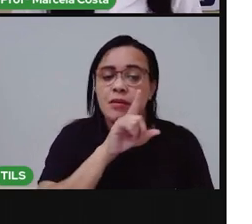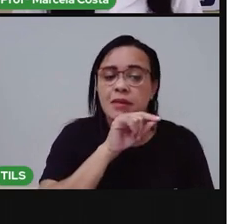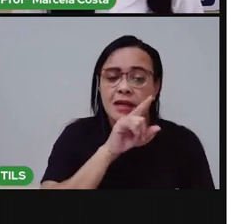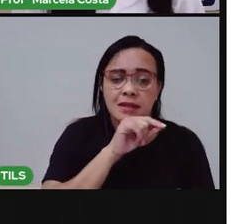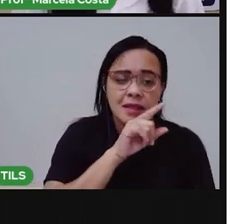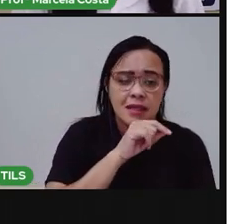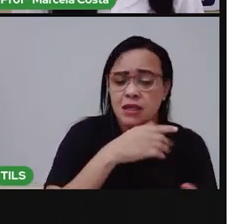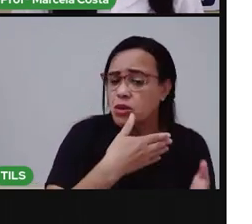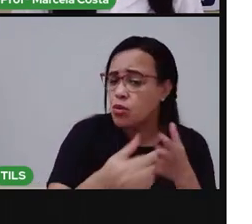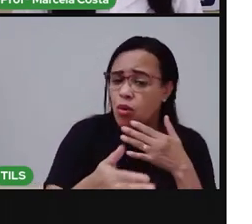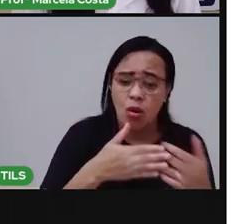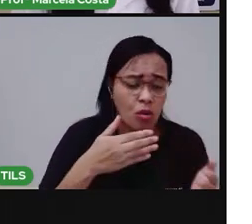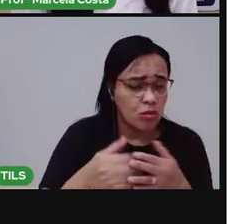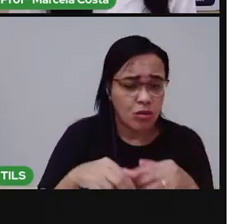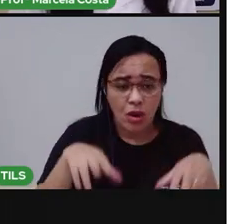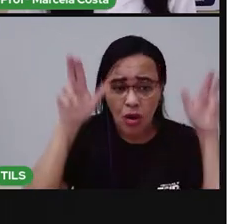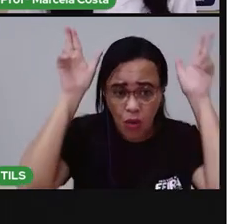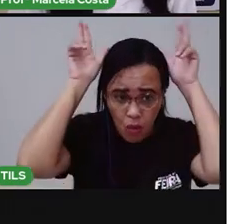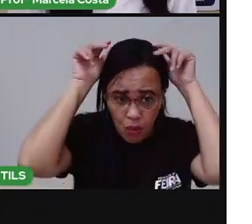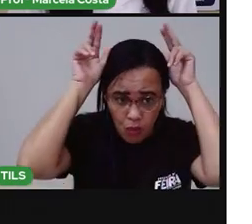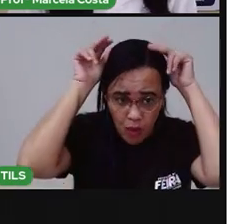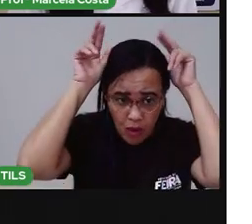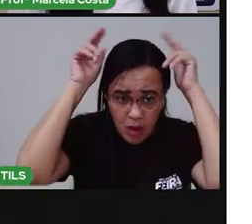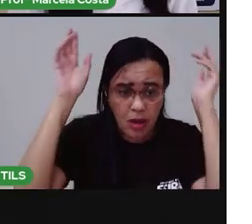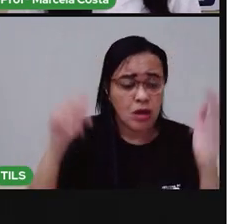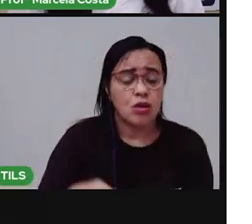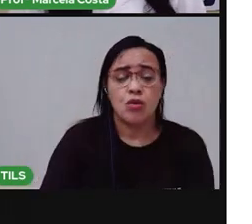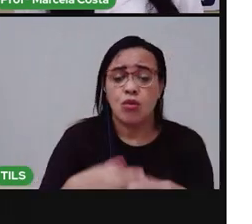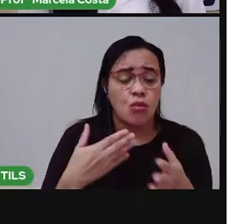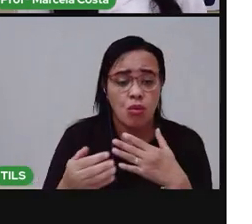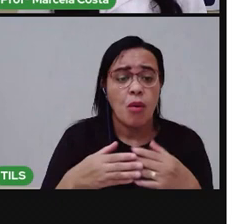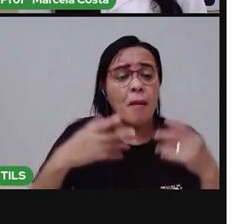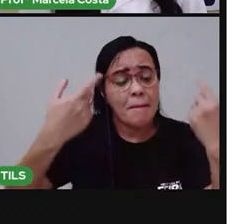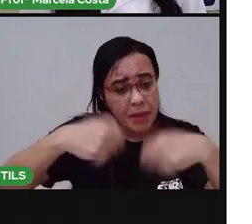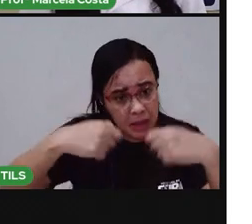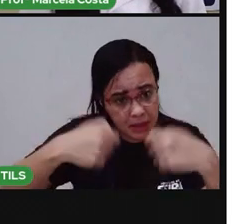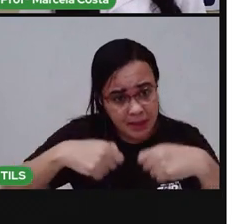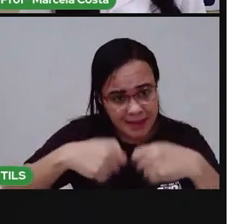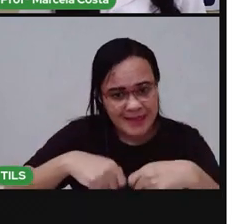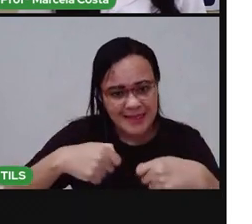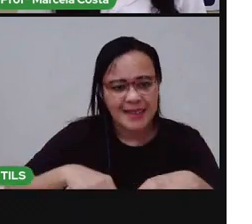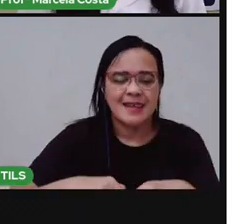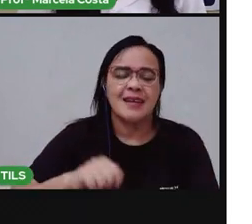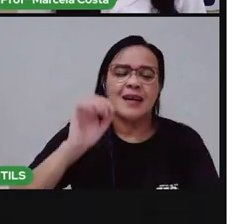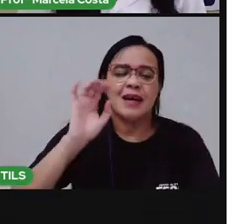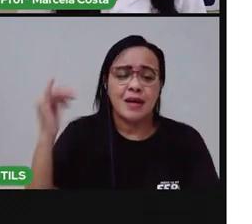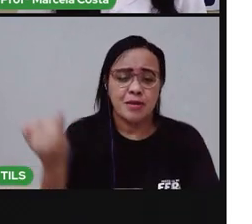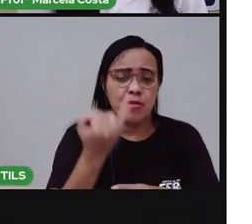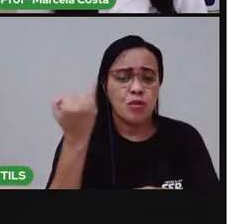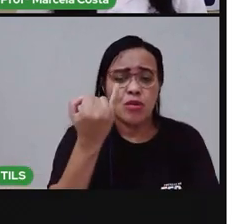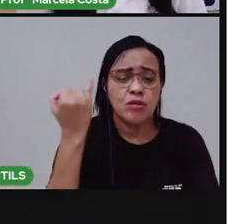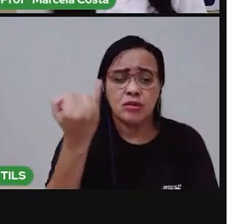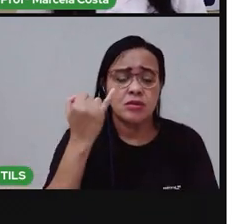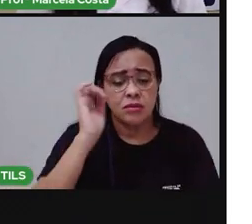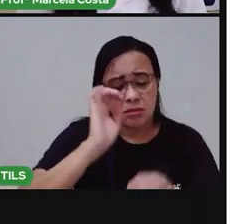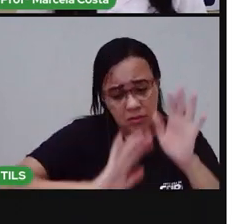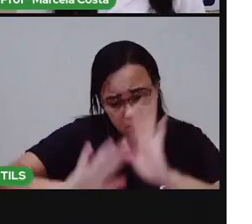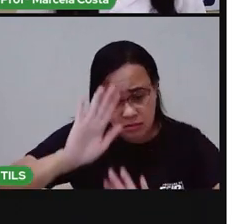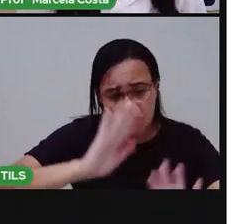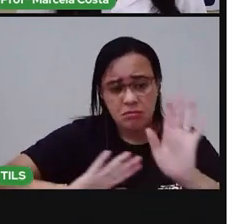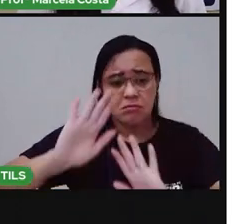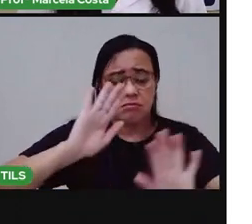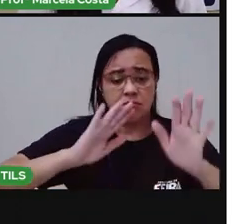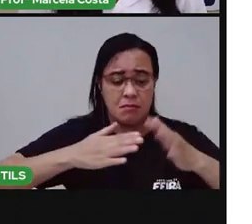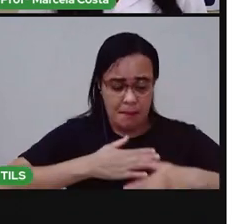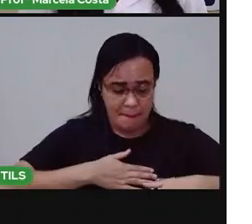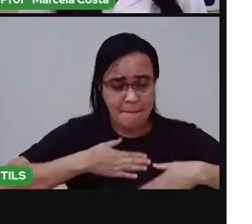for o animal que tem aí na sua casa, tá? É importante cuidar da higiene dele. Porque se você não